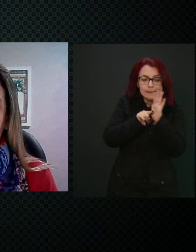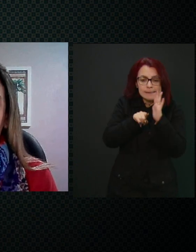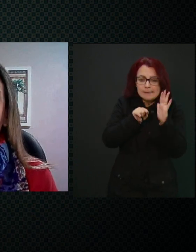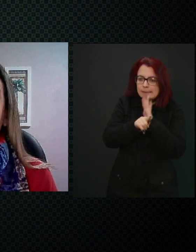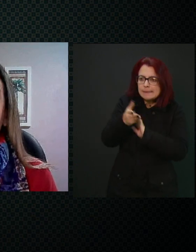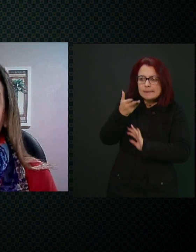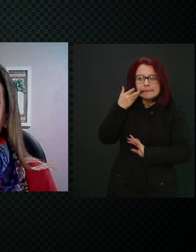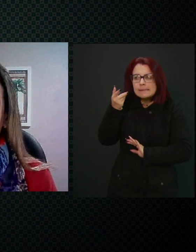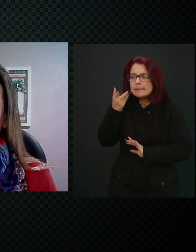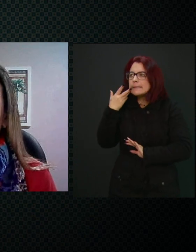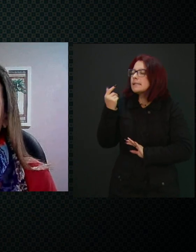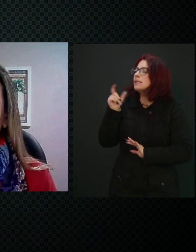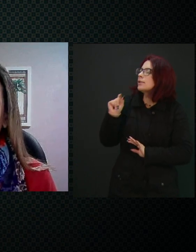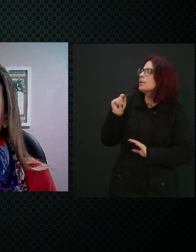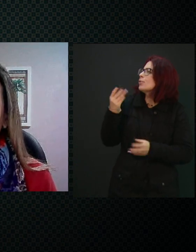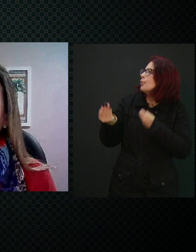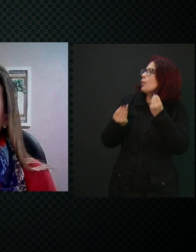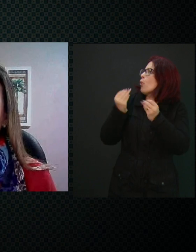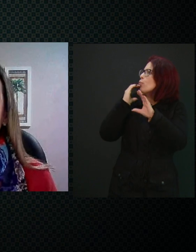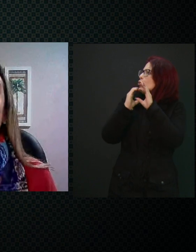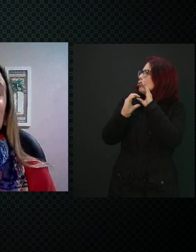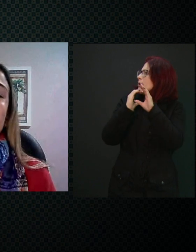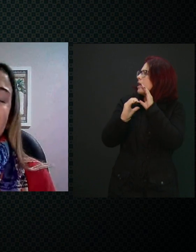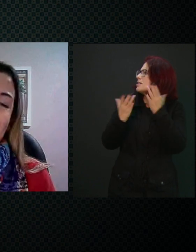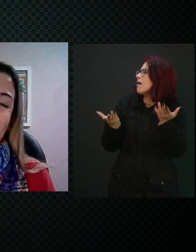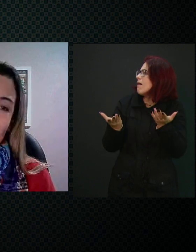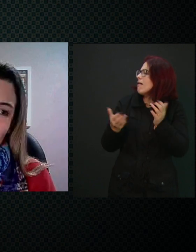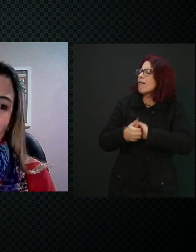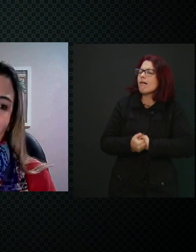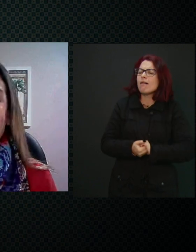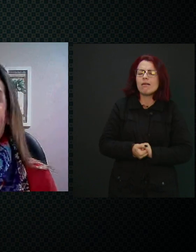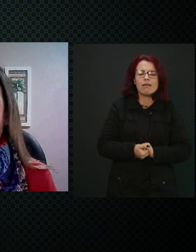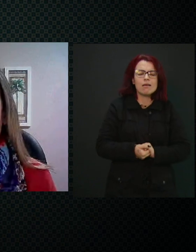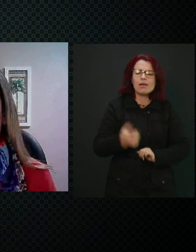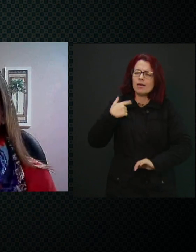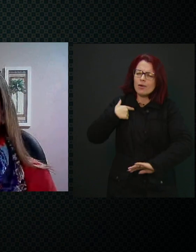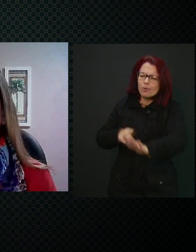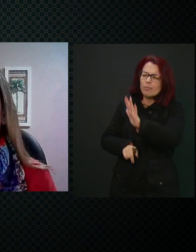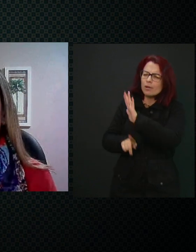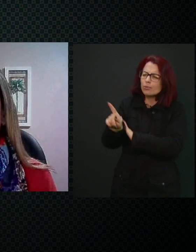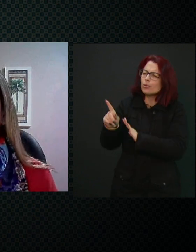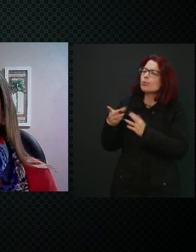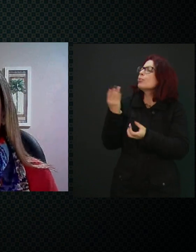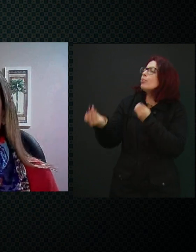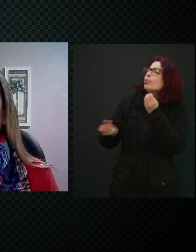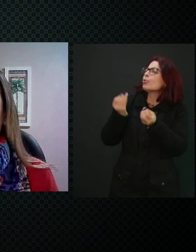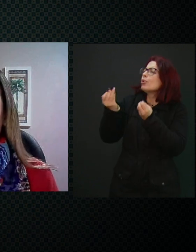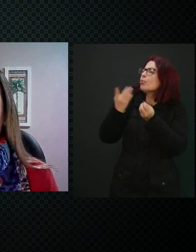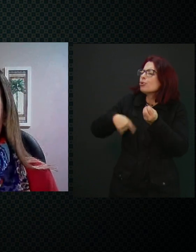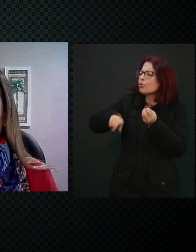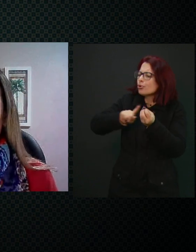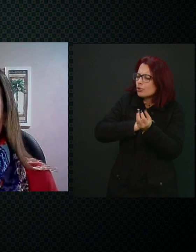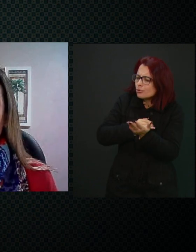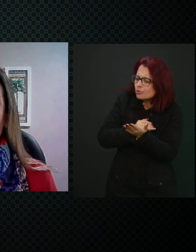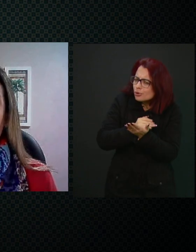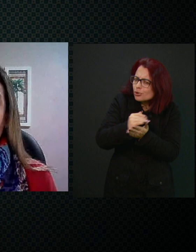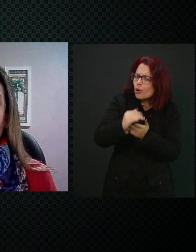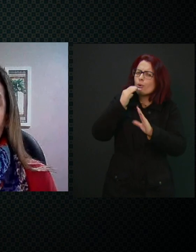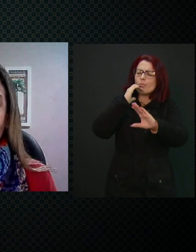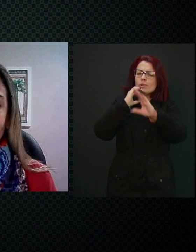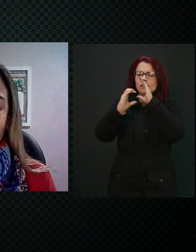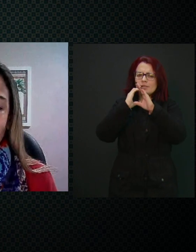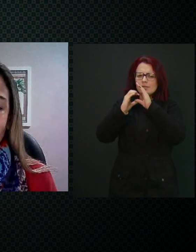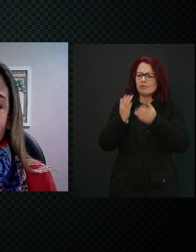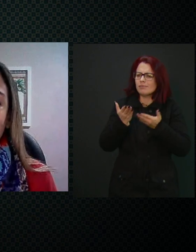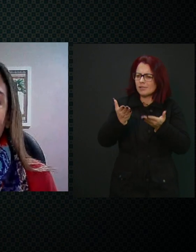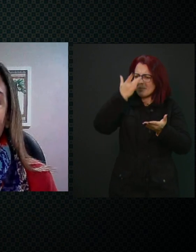a questão da comunicação. Então, como iniciarmos a comunicação com